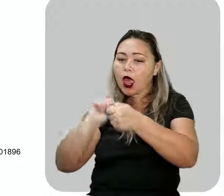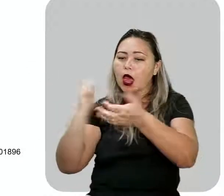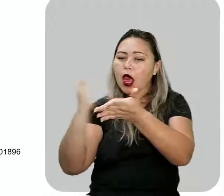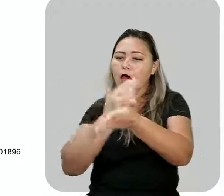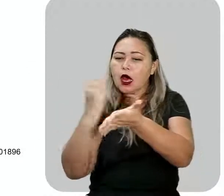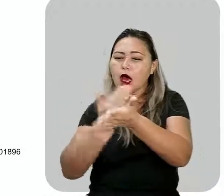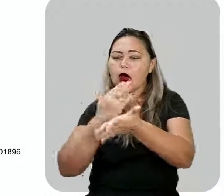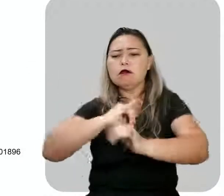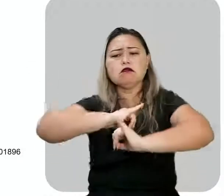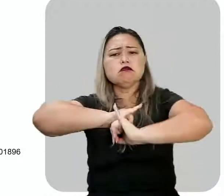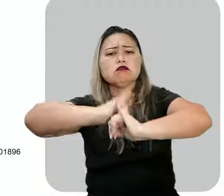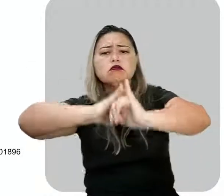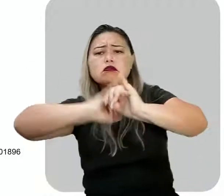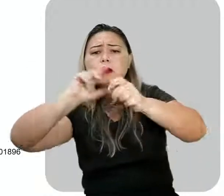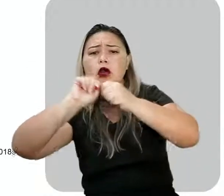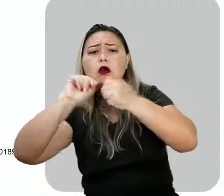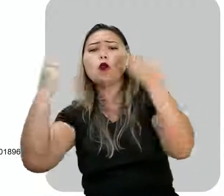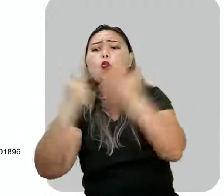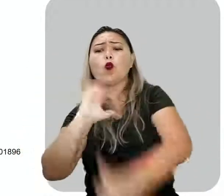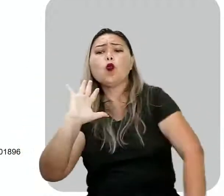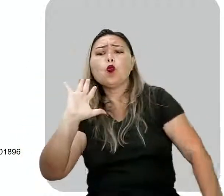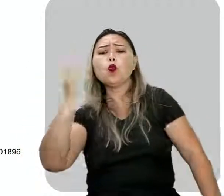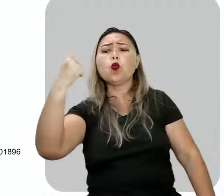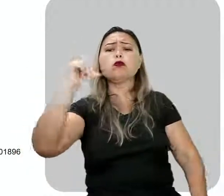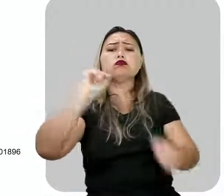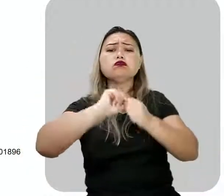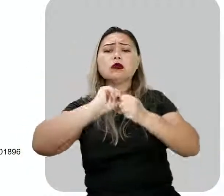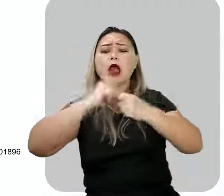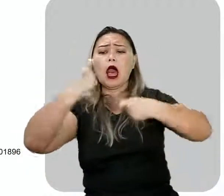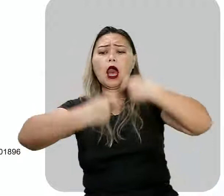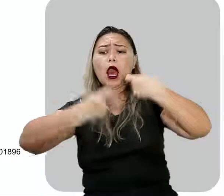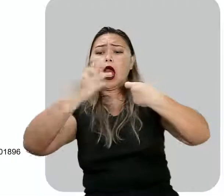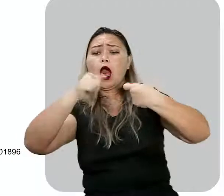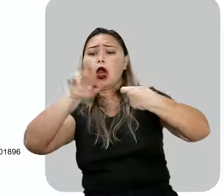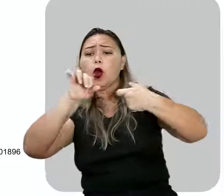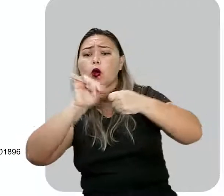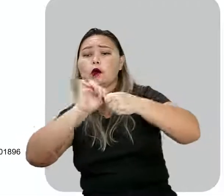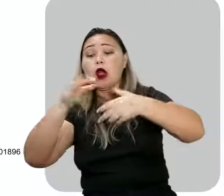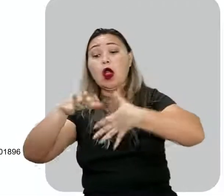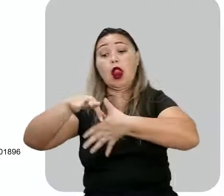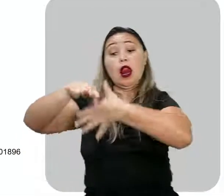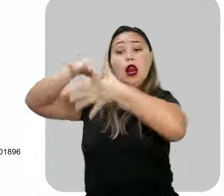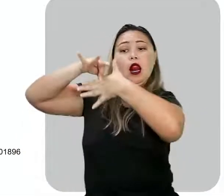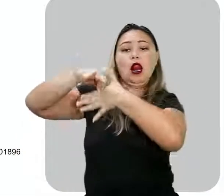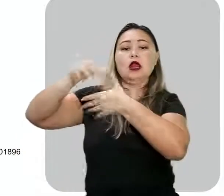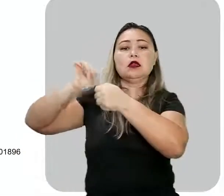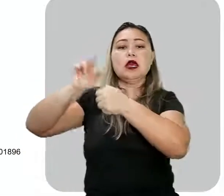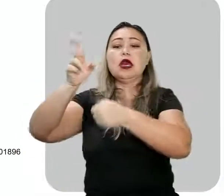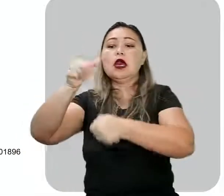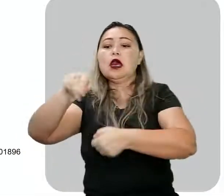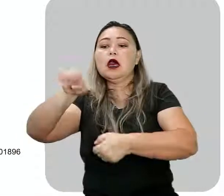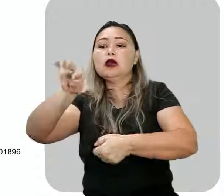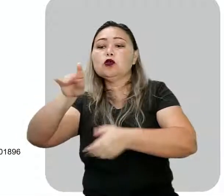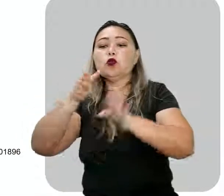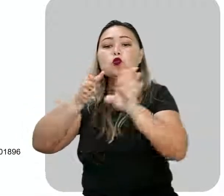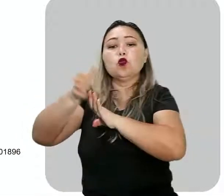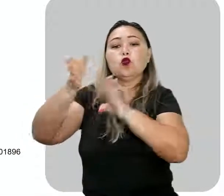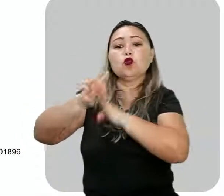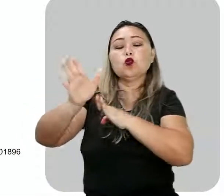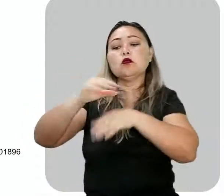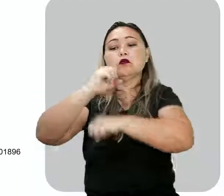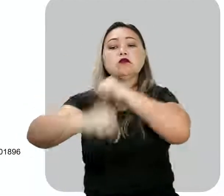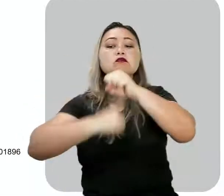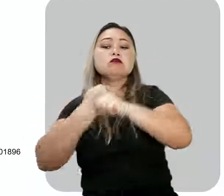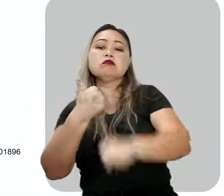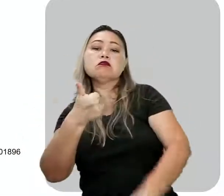Sangrenta Guerra de Canutos, liderada por Antônio Conselheiro, né? 1830 a